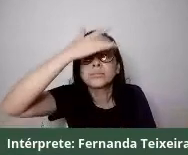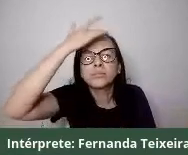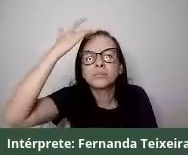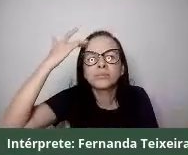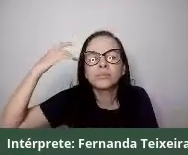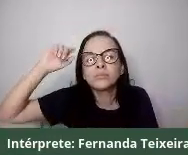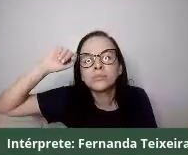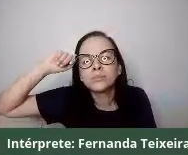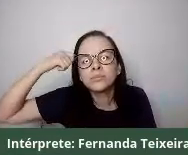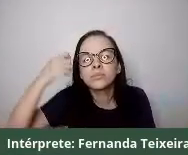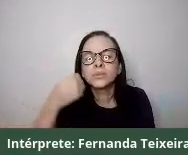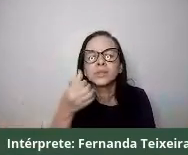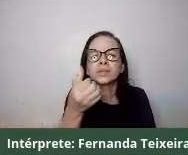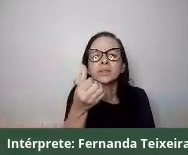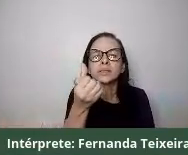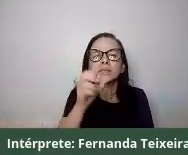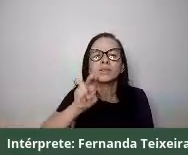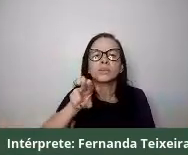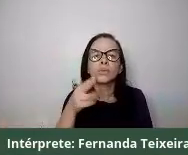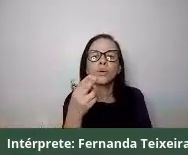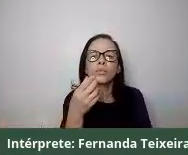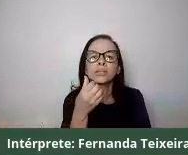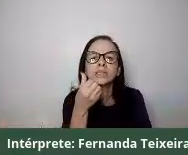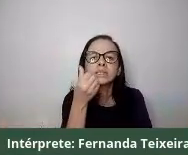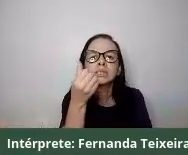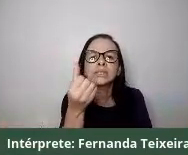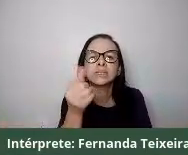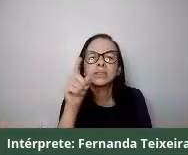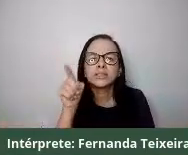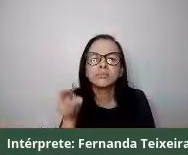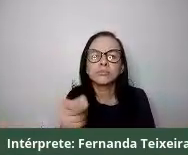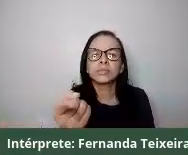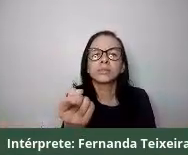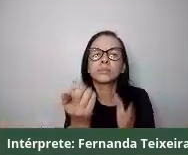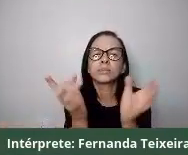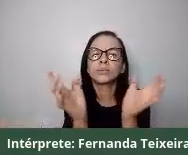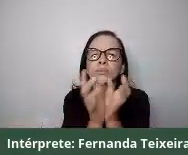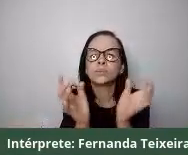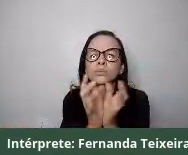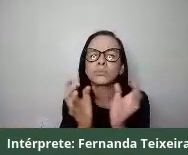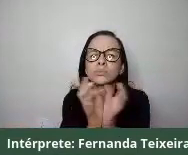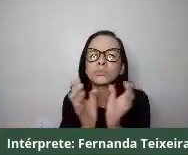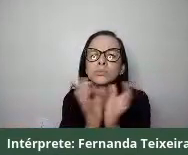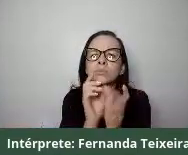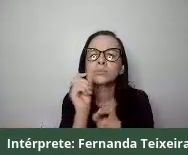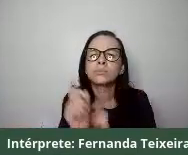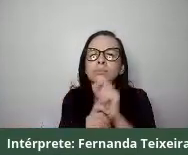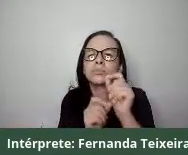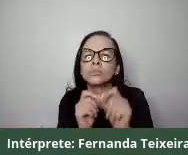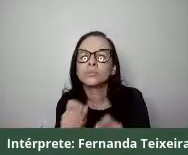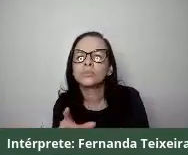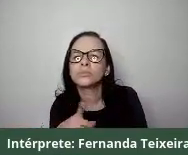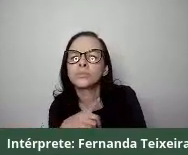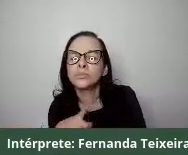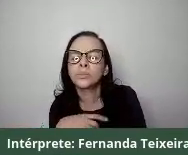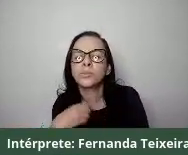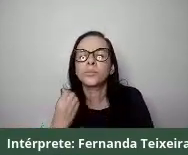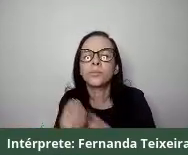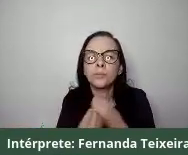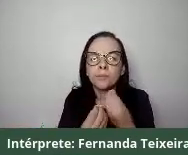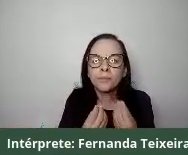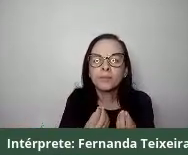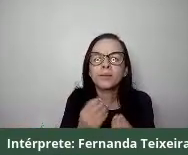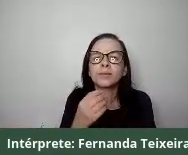6 mil comunidades quilombolas e 3 mil já certificadas pela Fundação Coutura Palmares, mas apenas